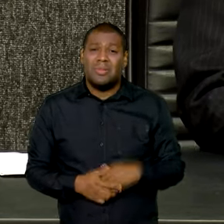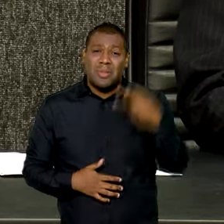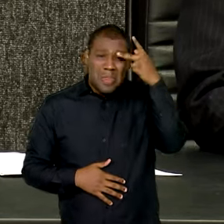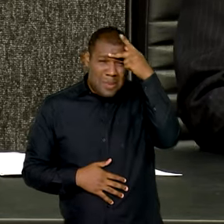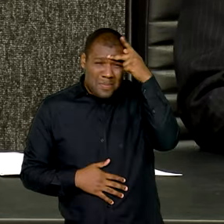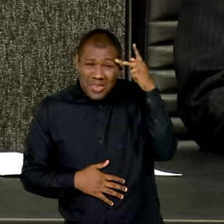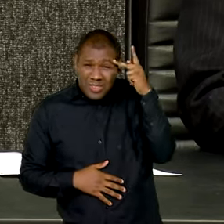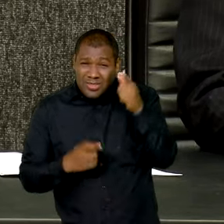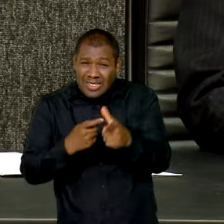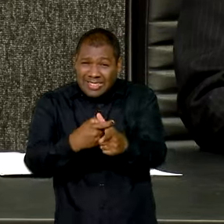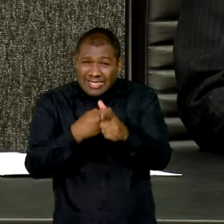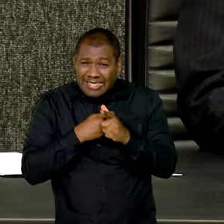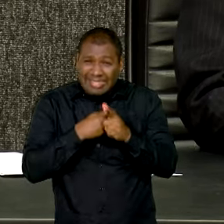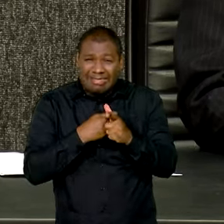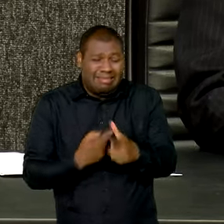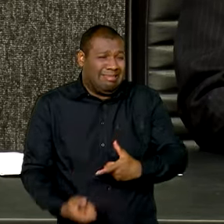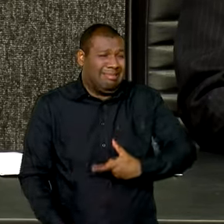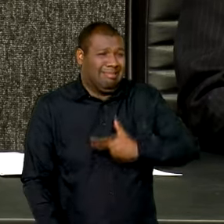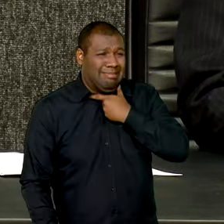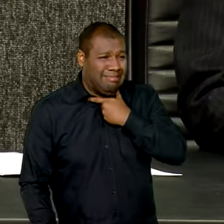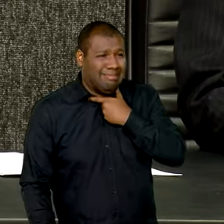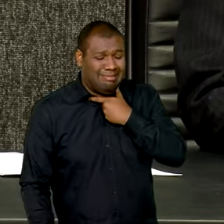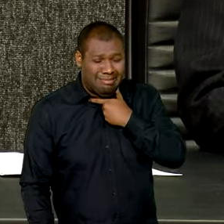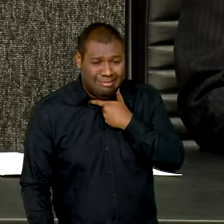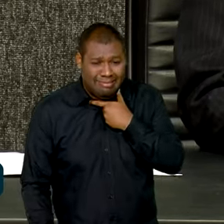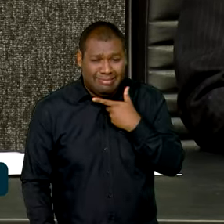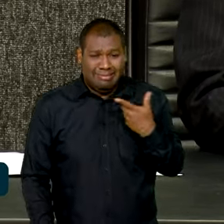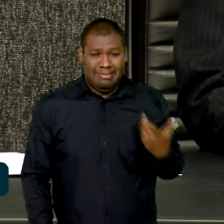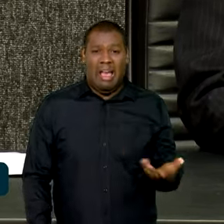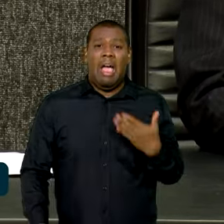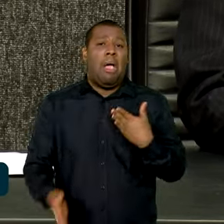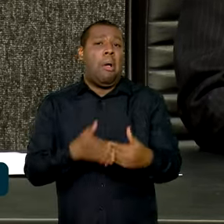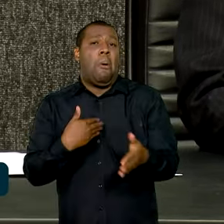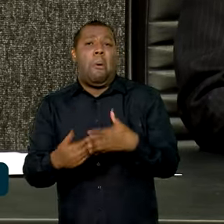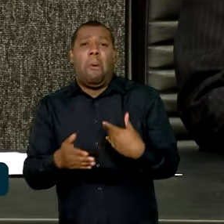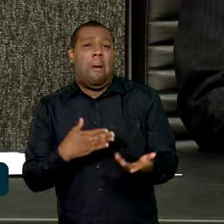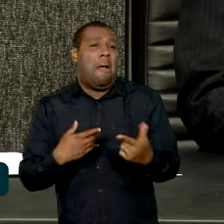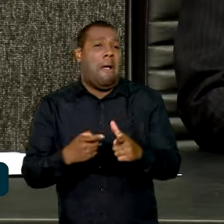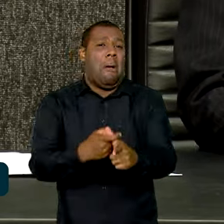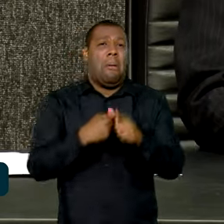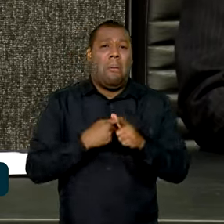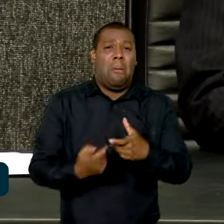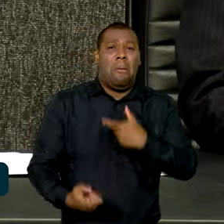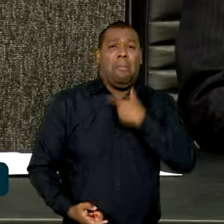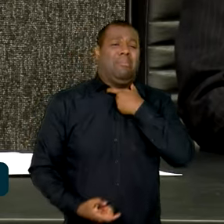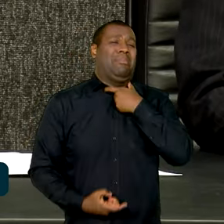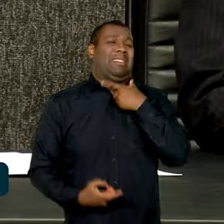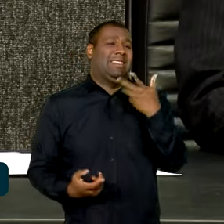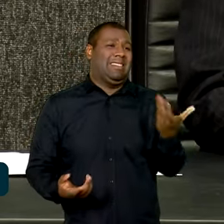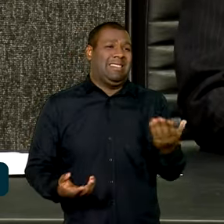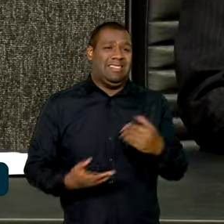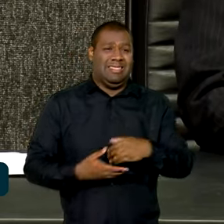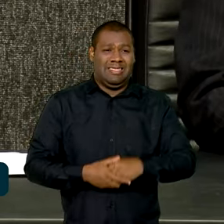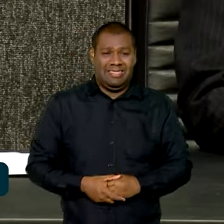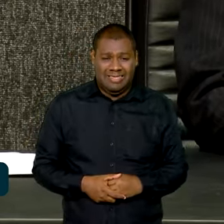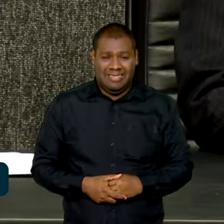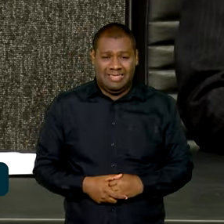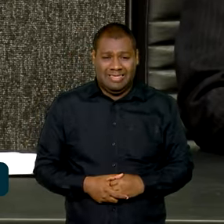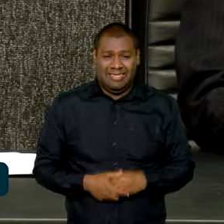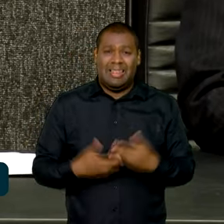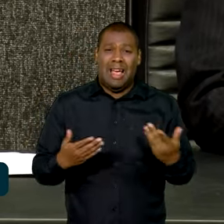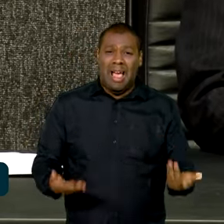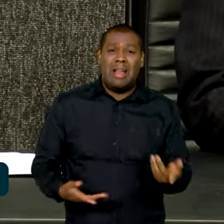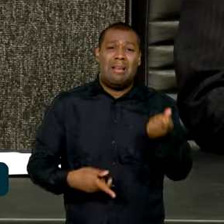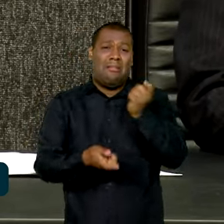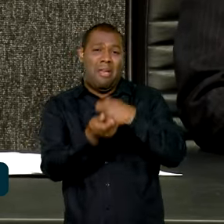superendividado por motivos alheios à sua vontade, ele deixa de participar como membro ativo da